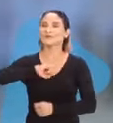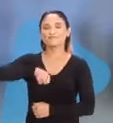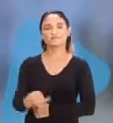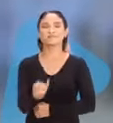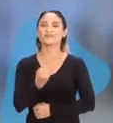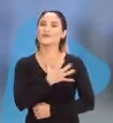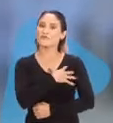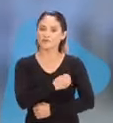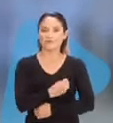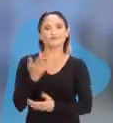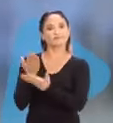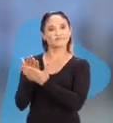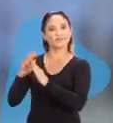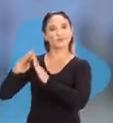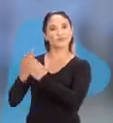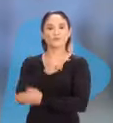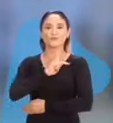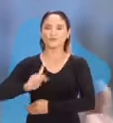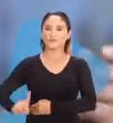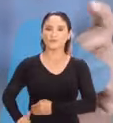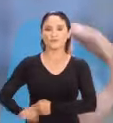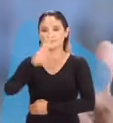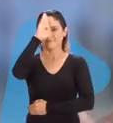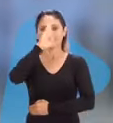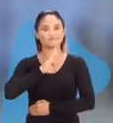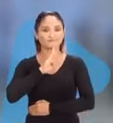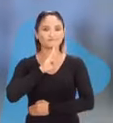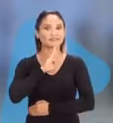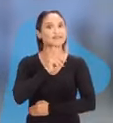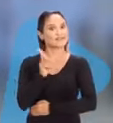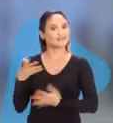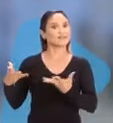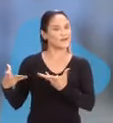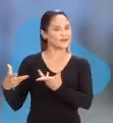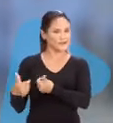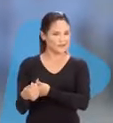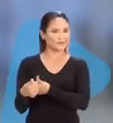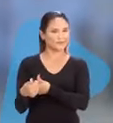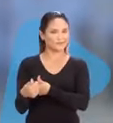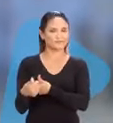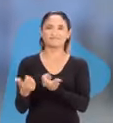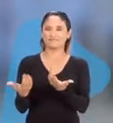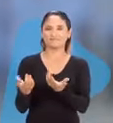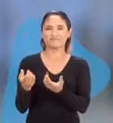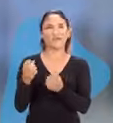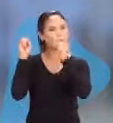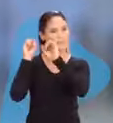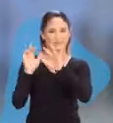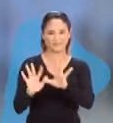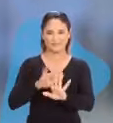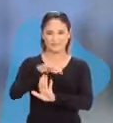a oportunidade de ter o seu filho de estudar na escola pública, gratuita. E nessa qualidade, é de uma